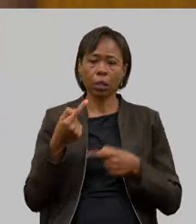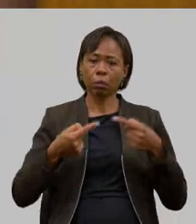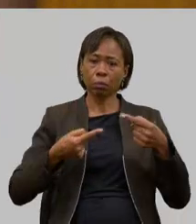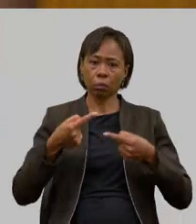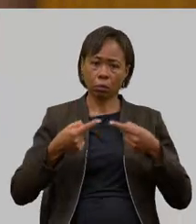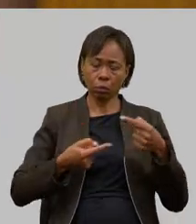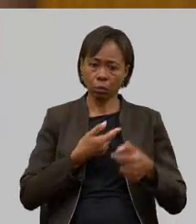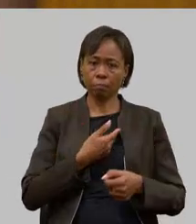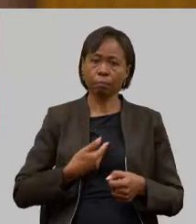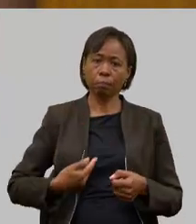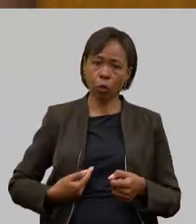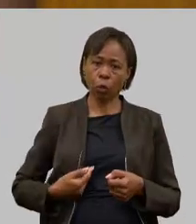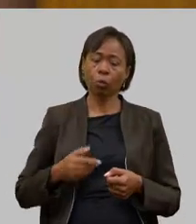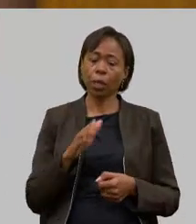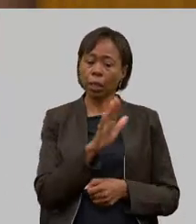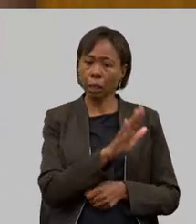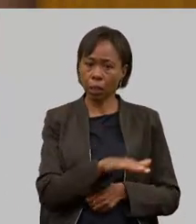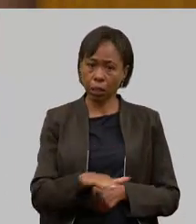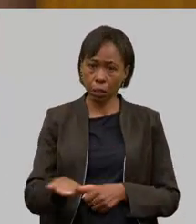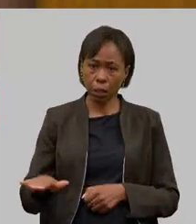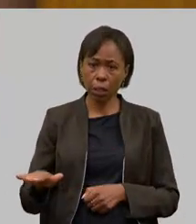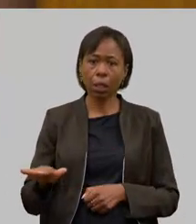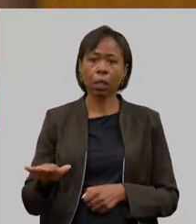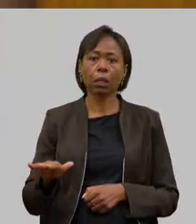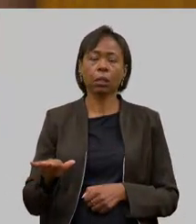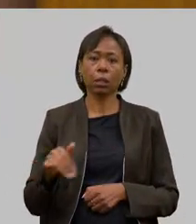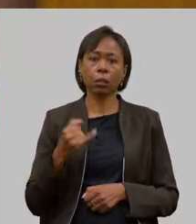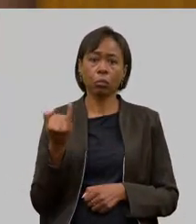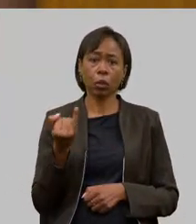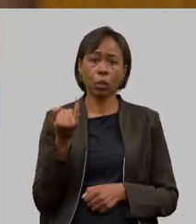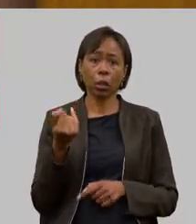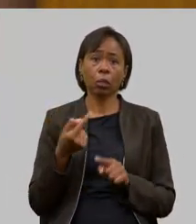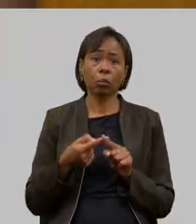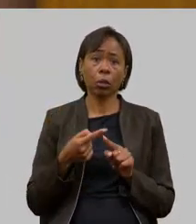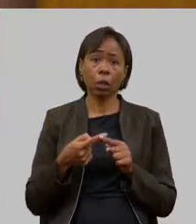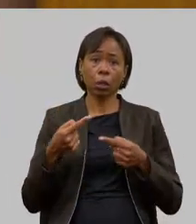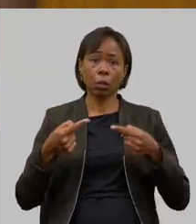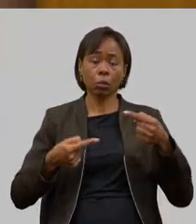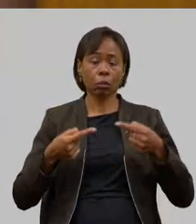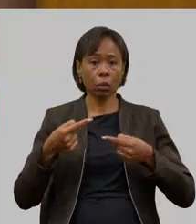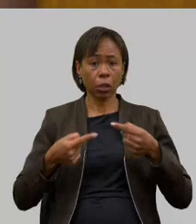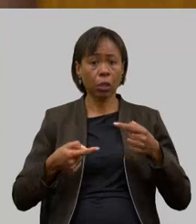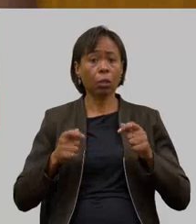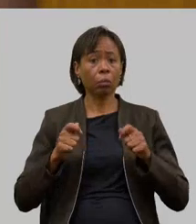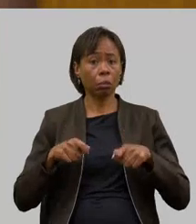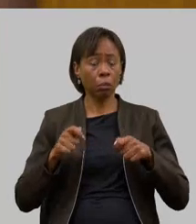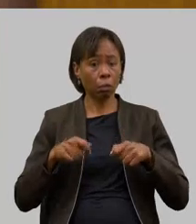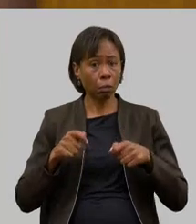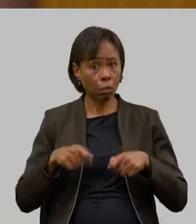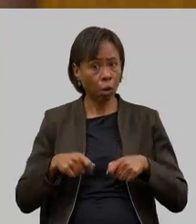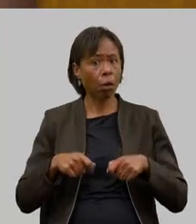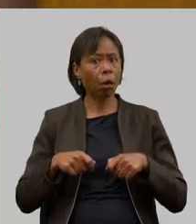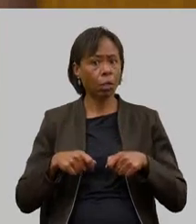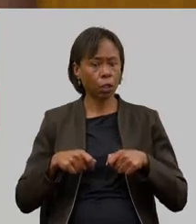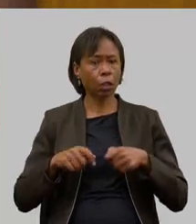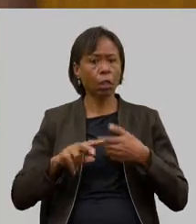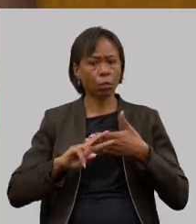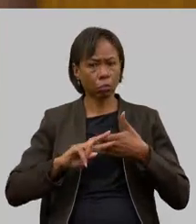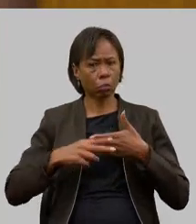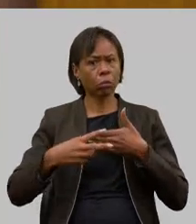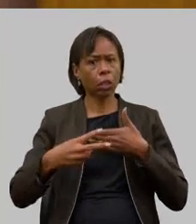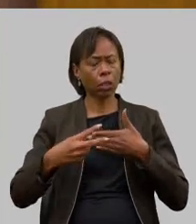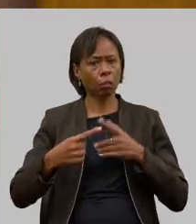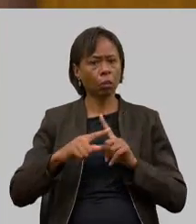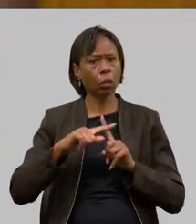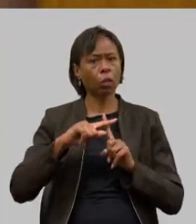também das crianças que como essas políticas podem afetar de maneira tão positiva as mães